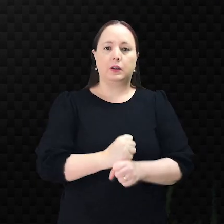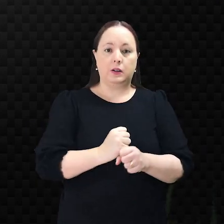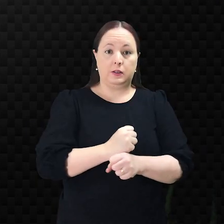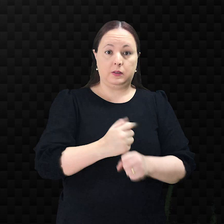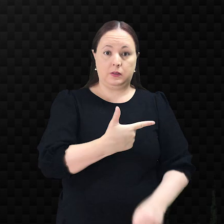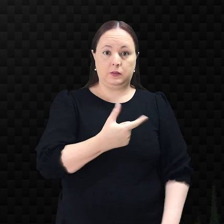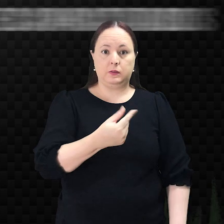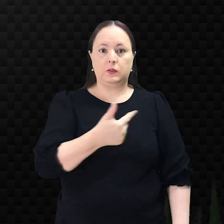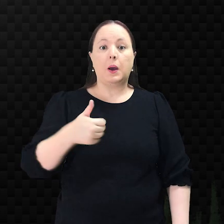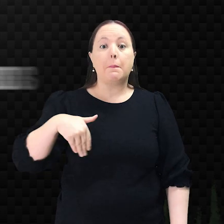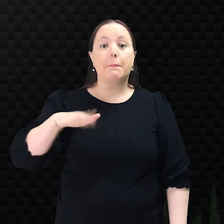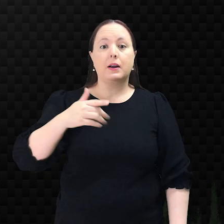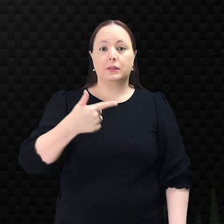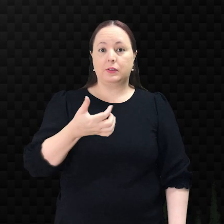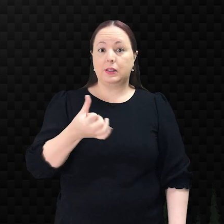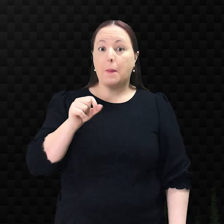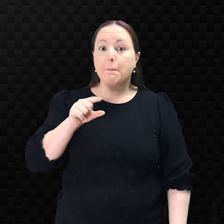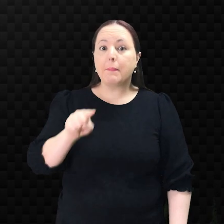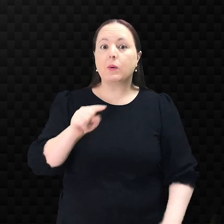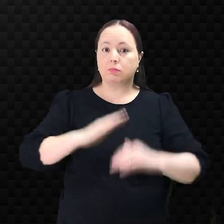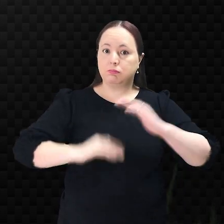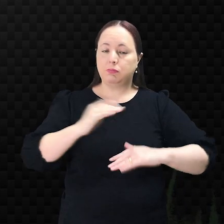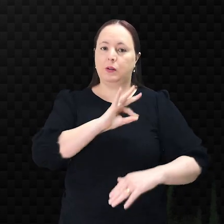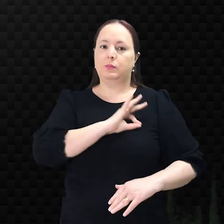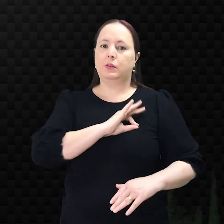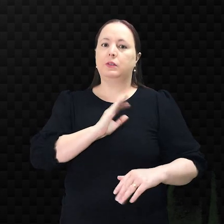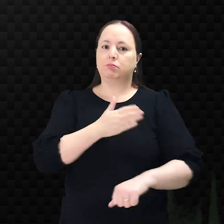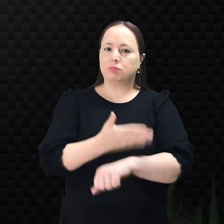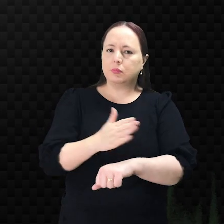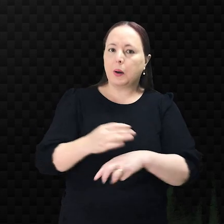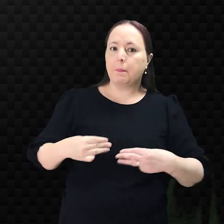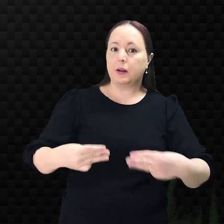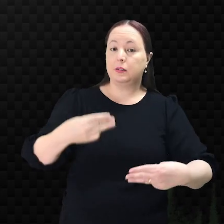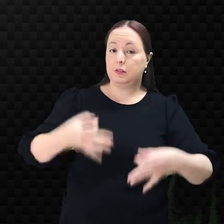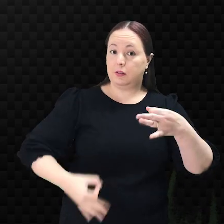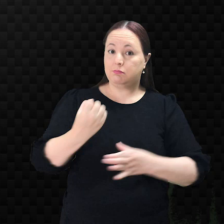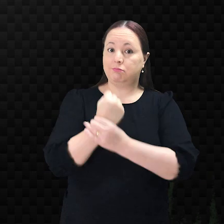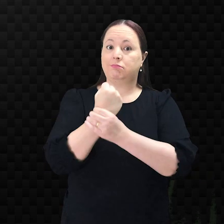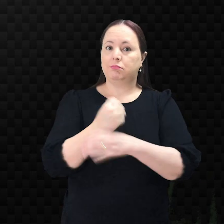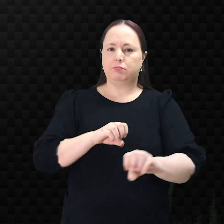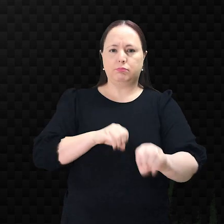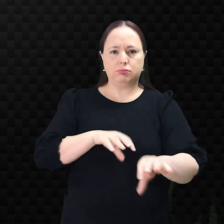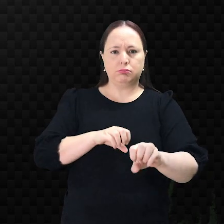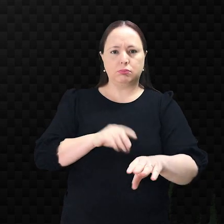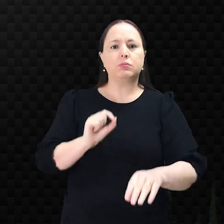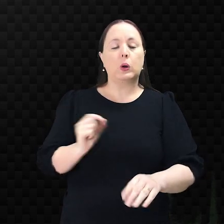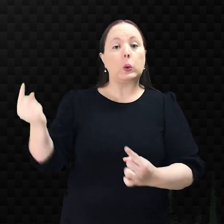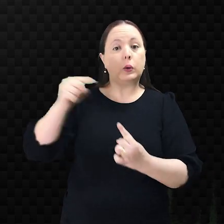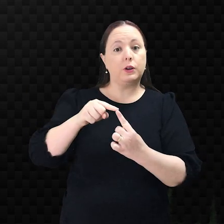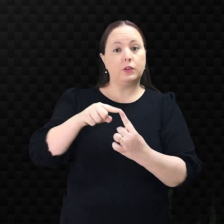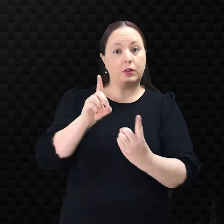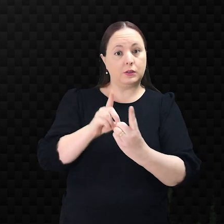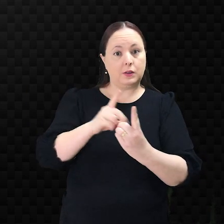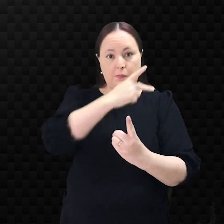2021, foram mais de 26 mil policiais capacitados pelo Ministério da Justiça e Segurança Pública para o atendimento às